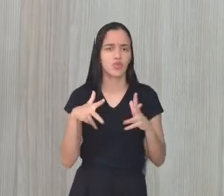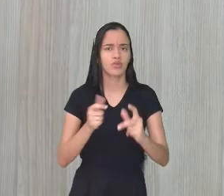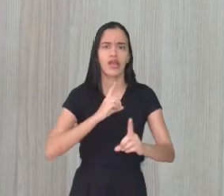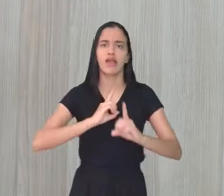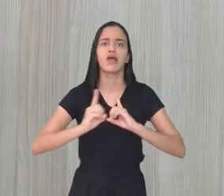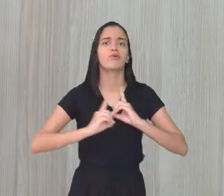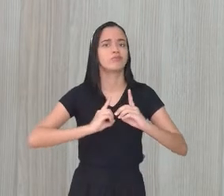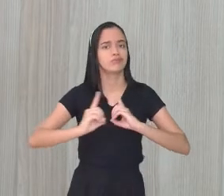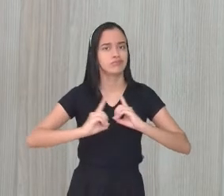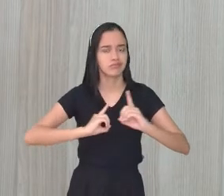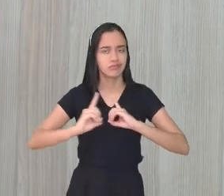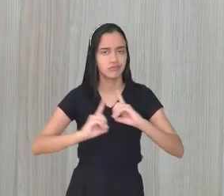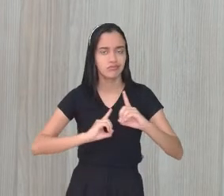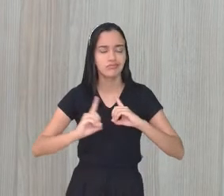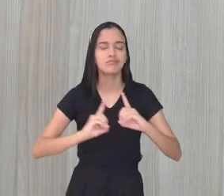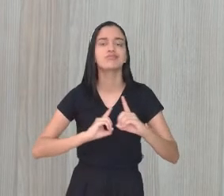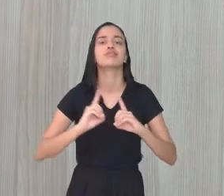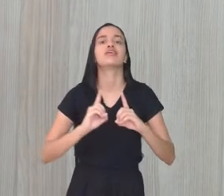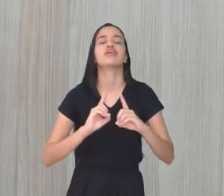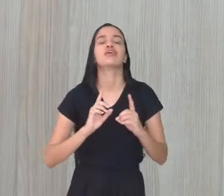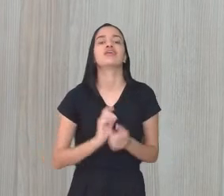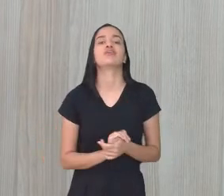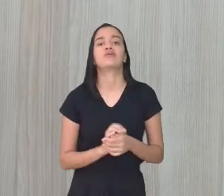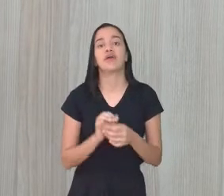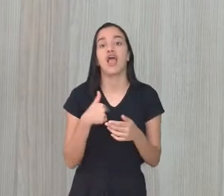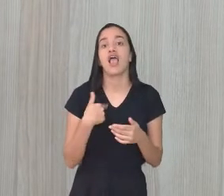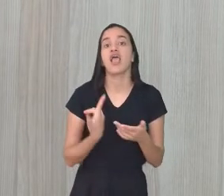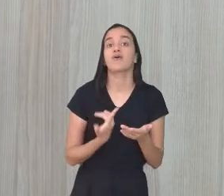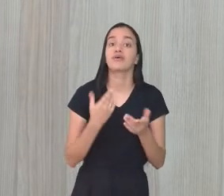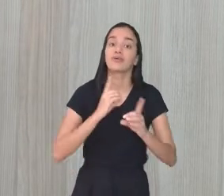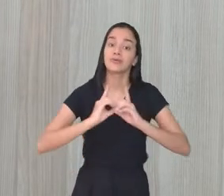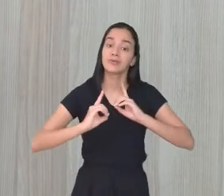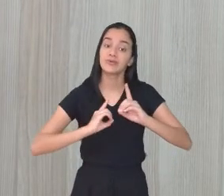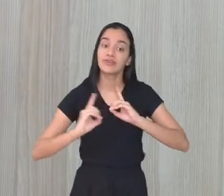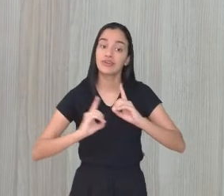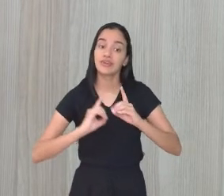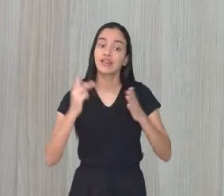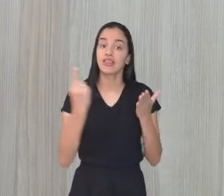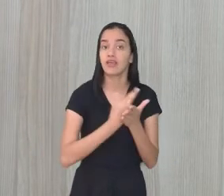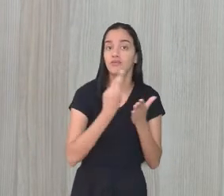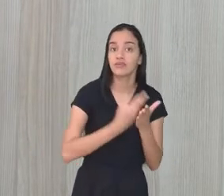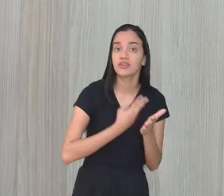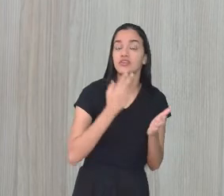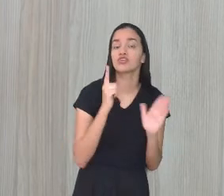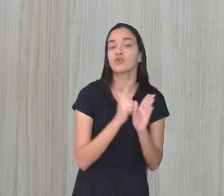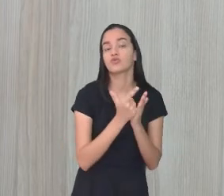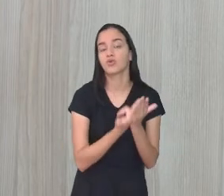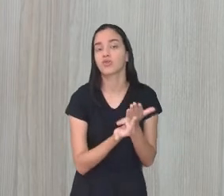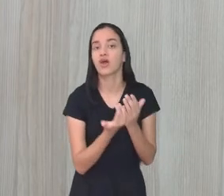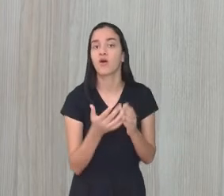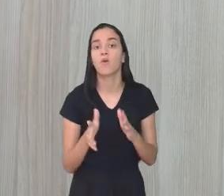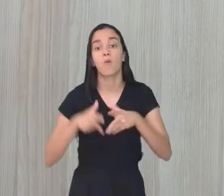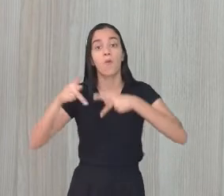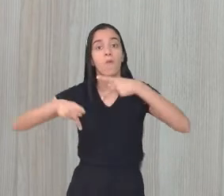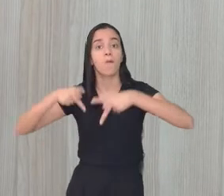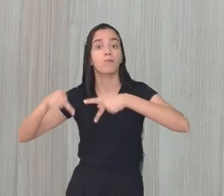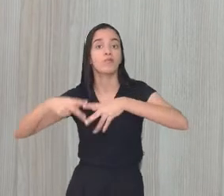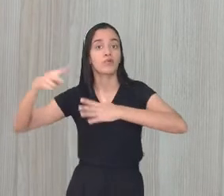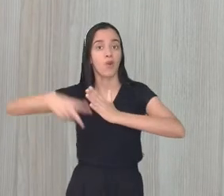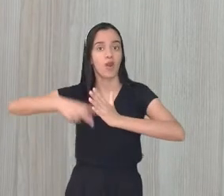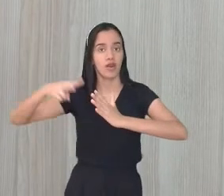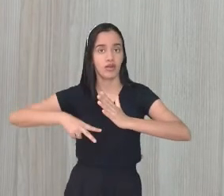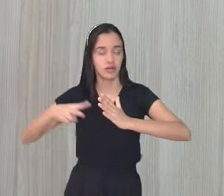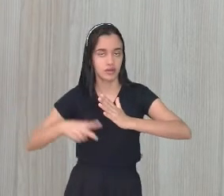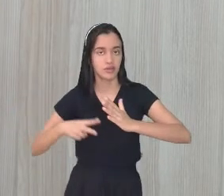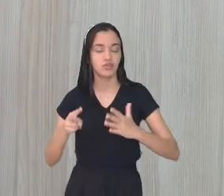leitor é uma tentativa muito boa de estabelecer o diálogo da revista, jornal, com o público leitor. E lembrando que,